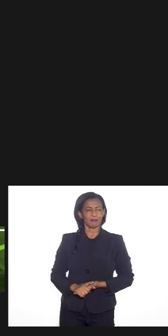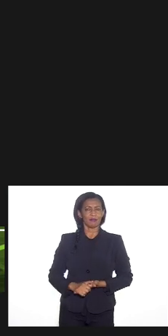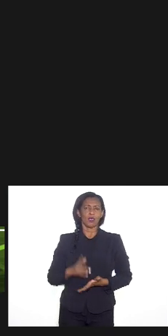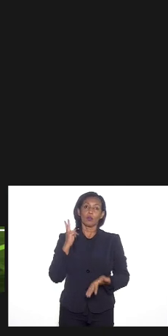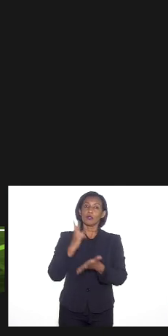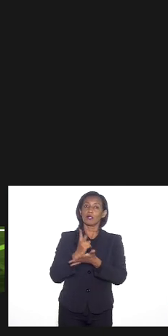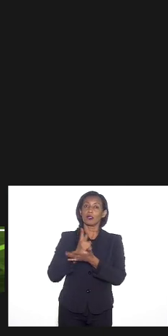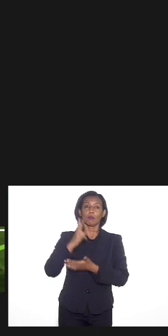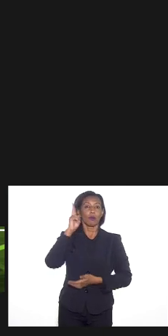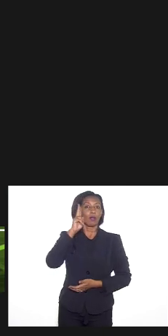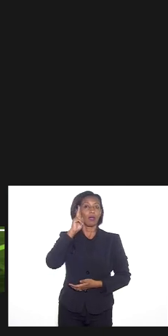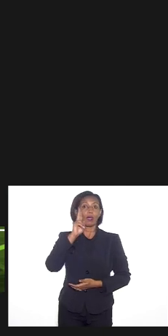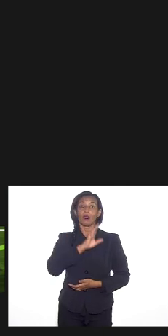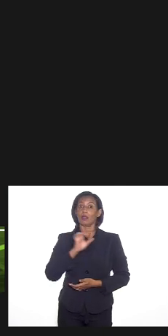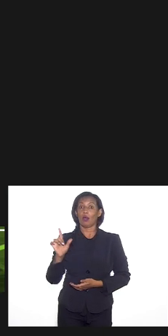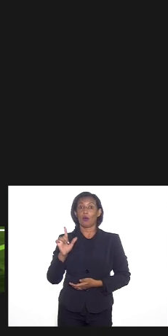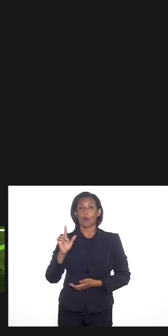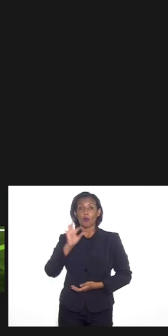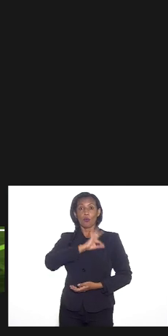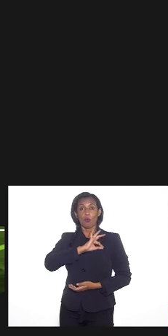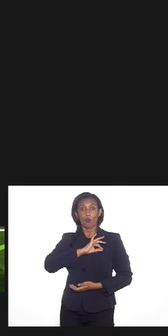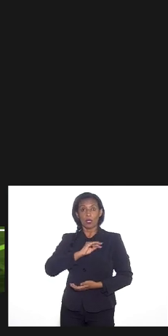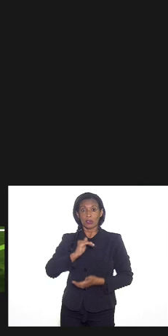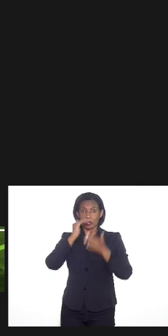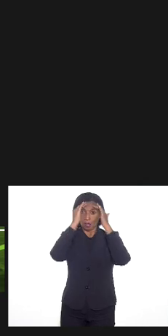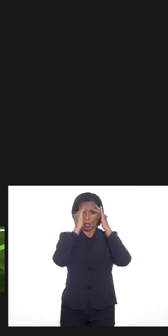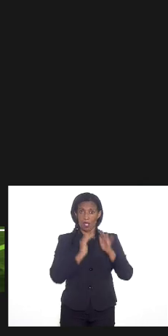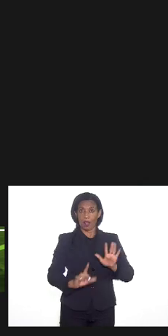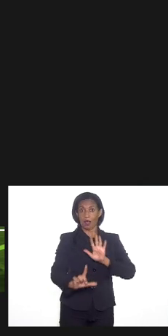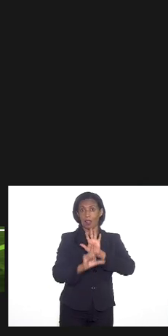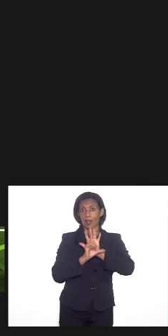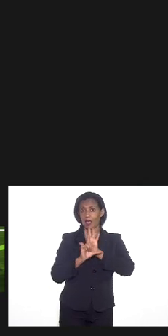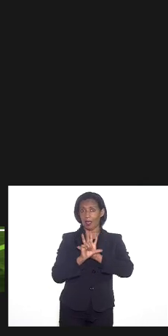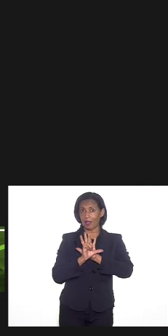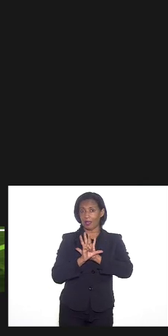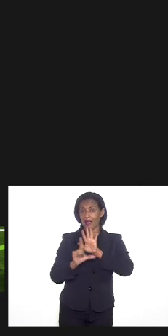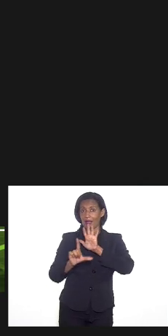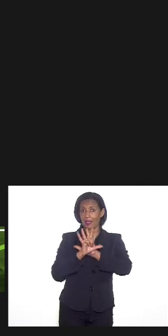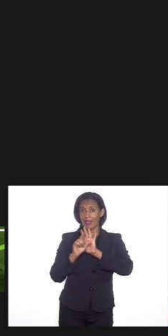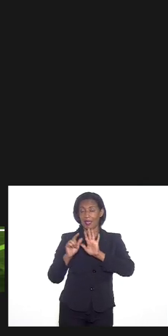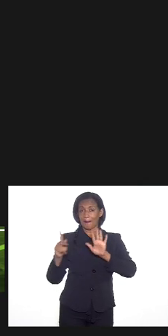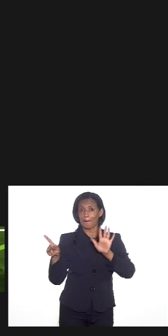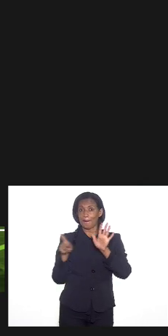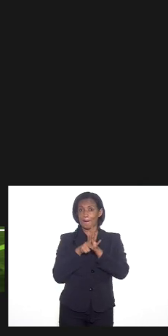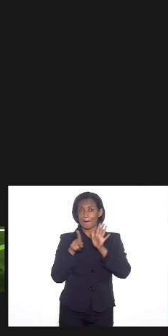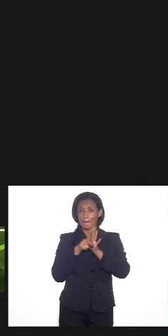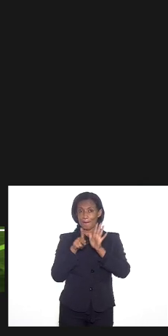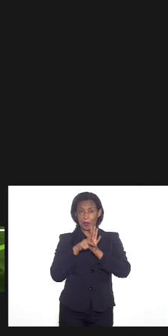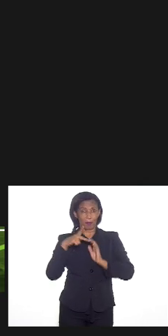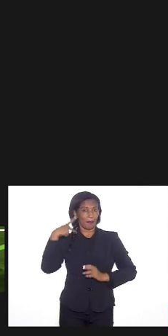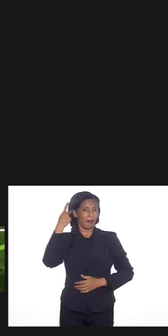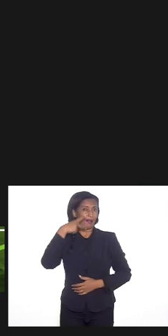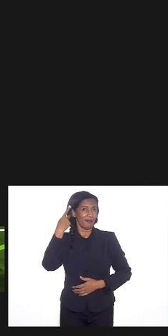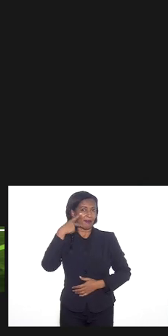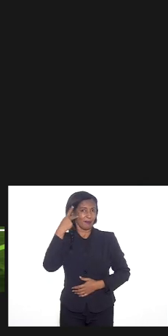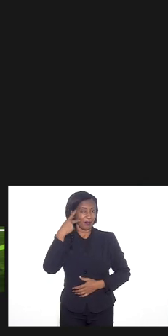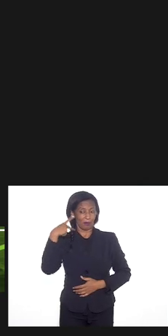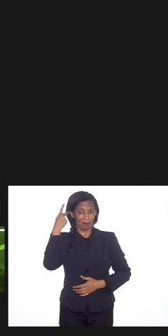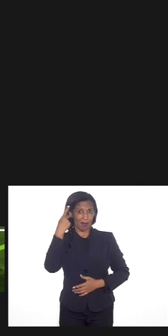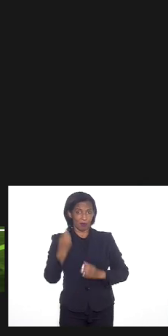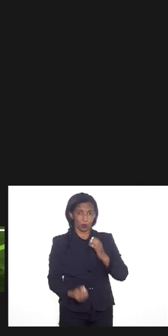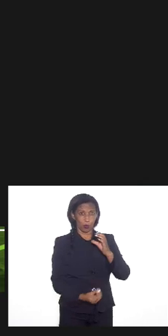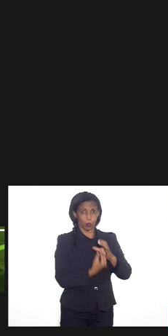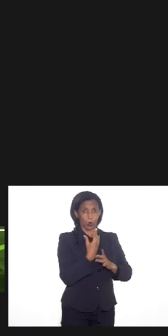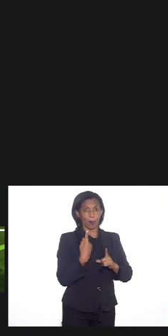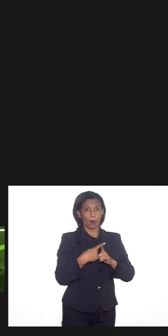que a polícia cumpre leis as leis são criadas nos parlamentos os parlamentos as criam porque a